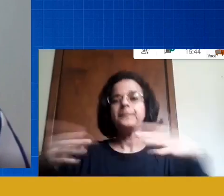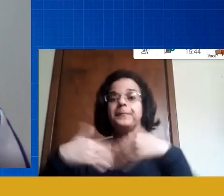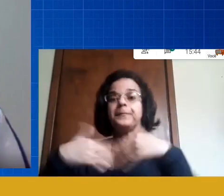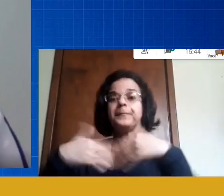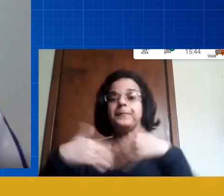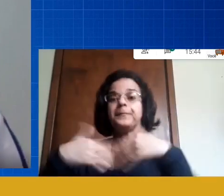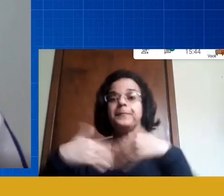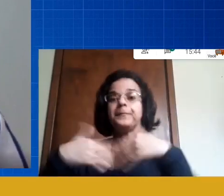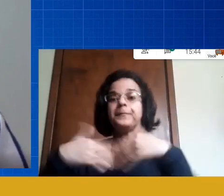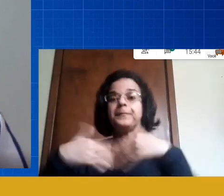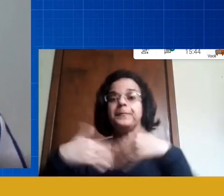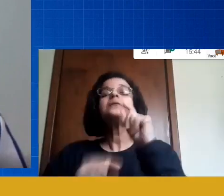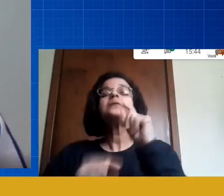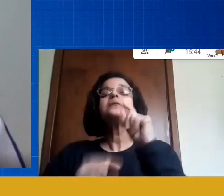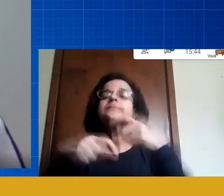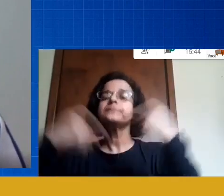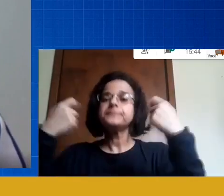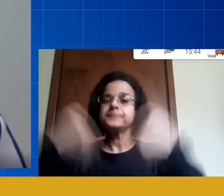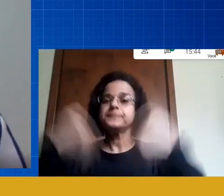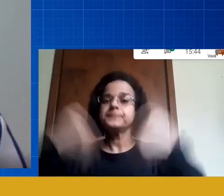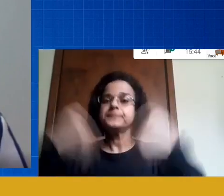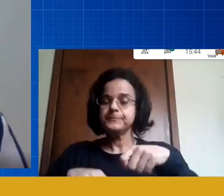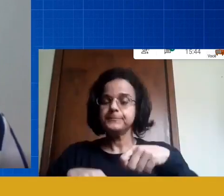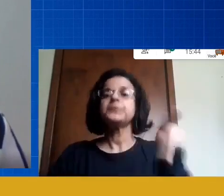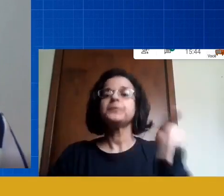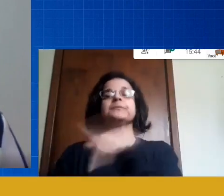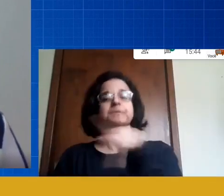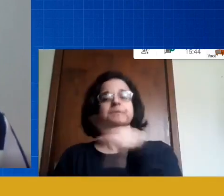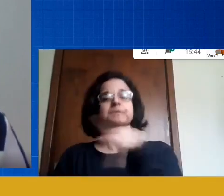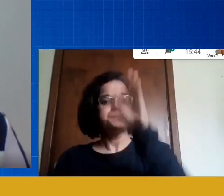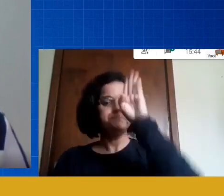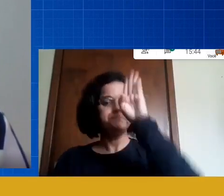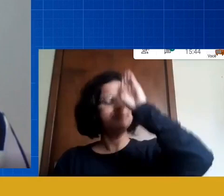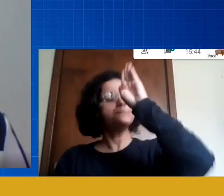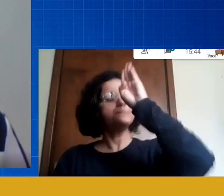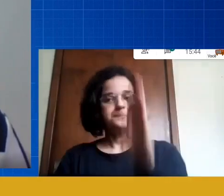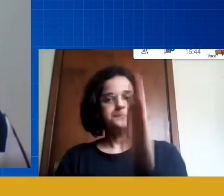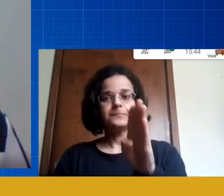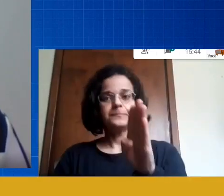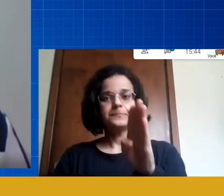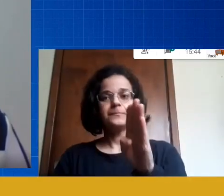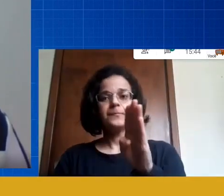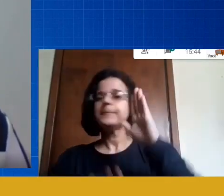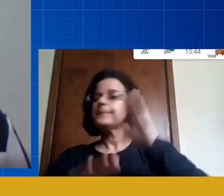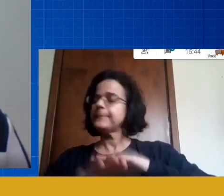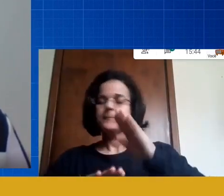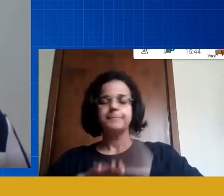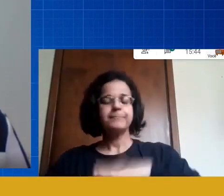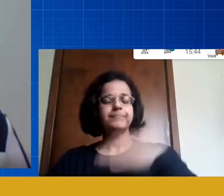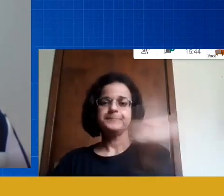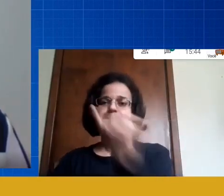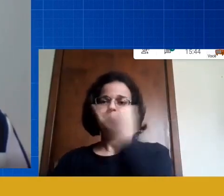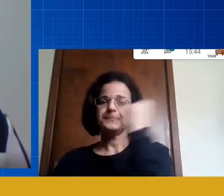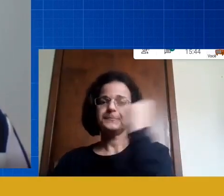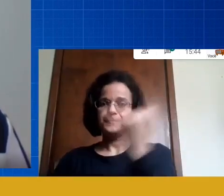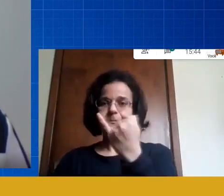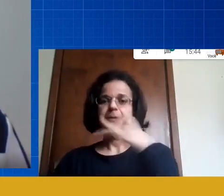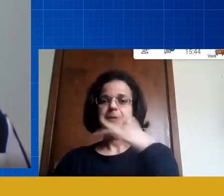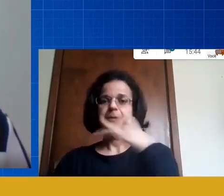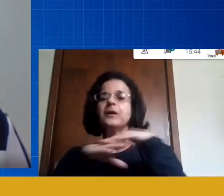precisa ser protagonista enquanto professor isso é latente a nossa fala ficou muito presente nessa